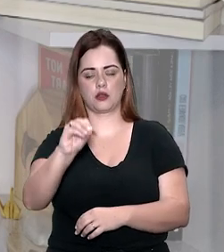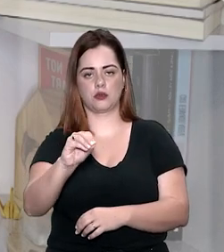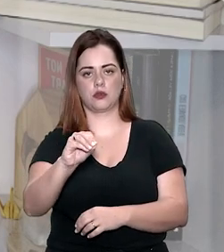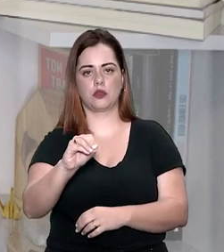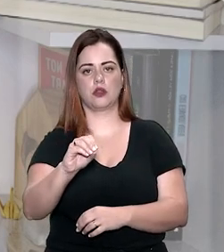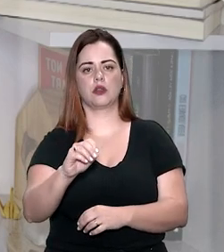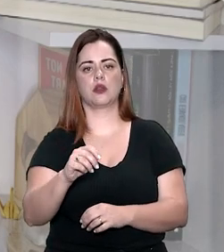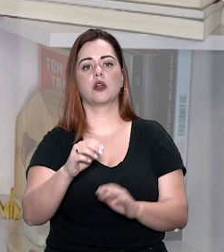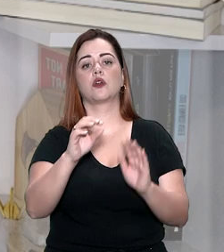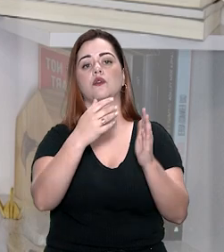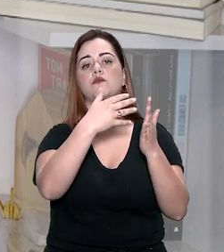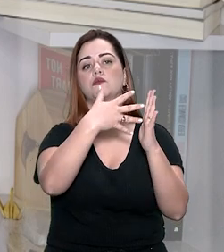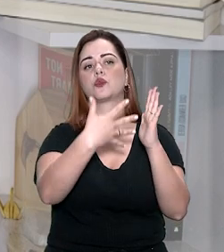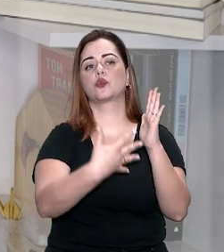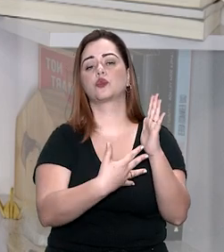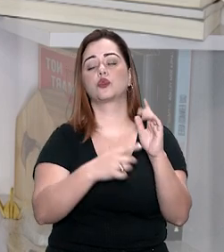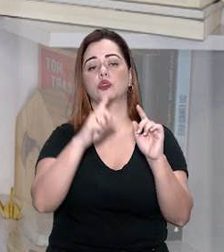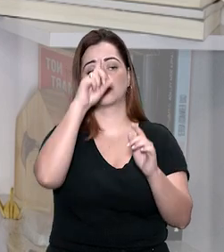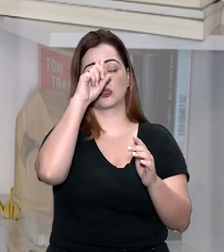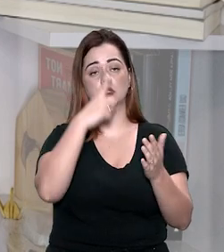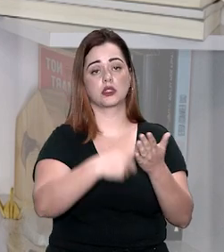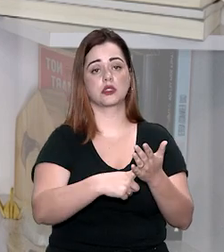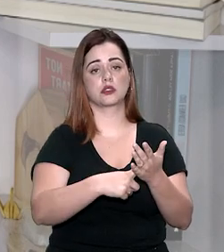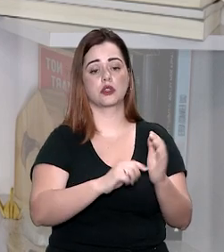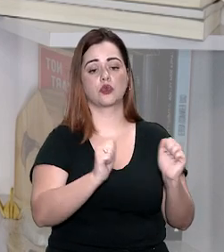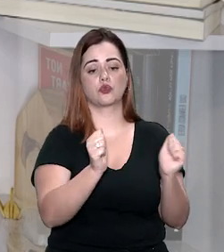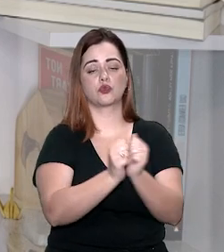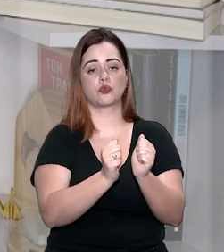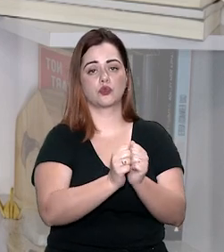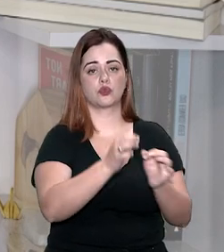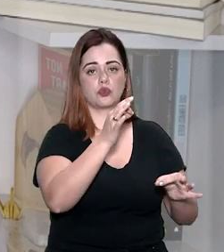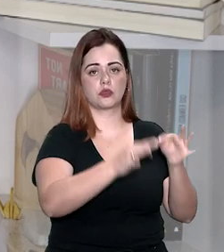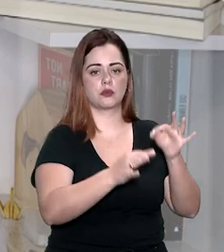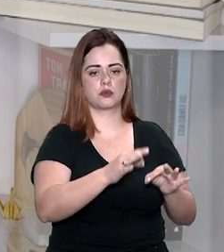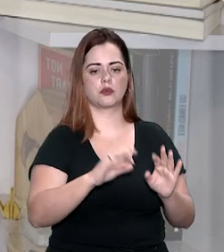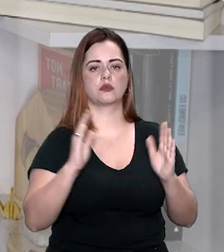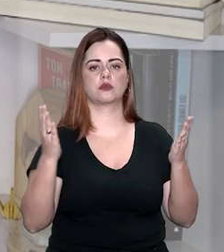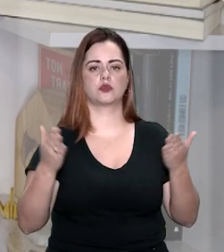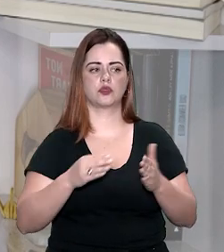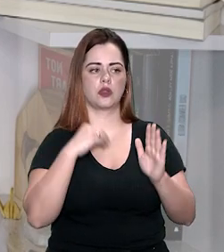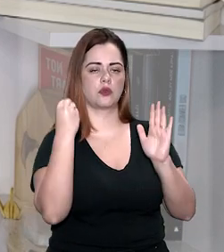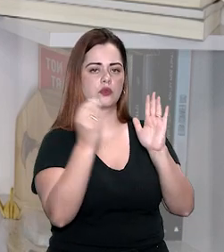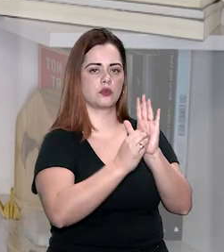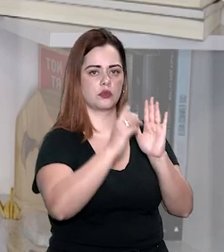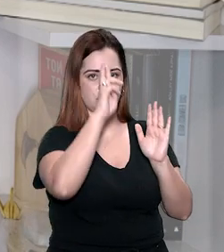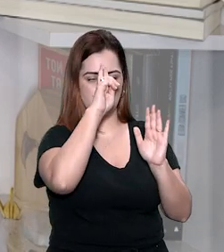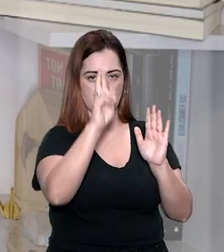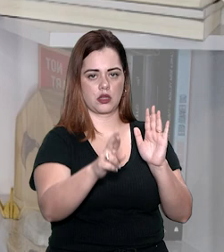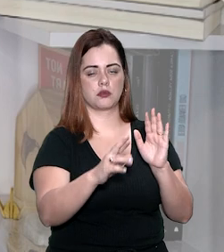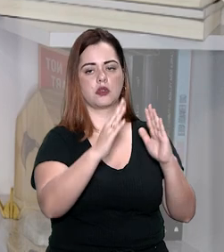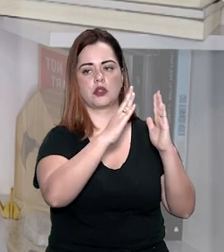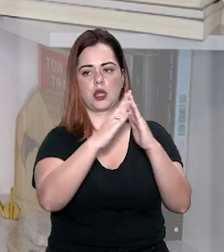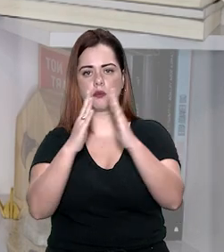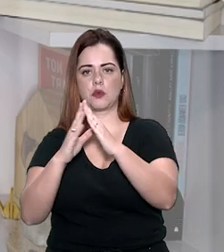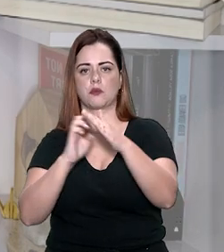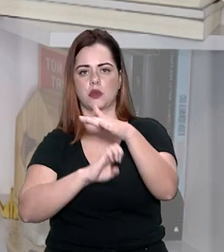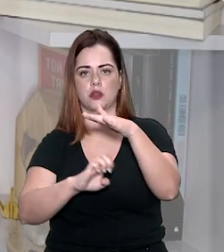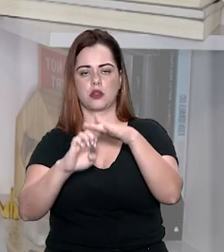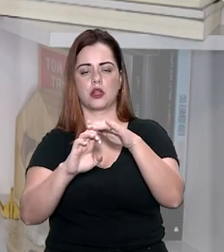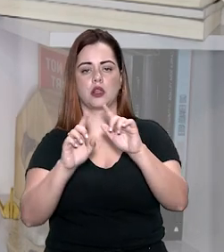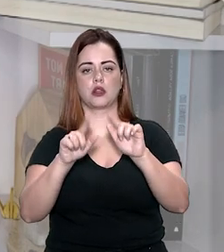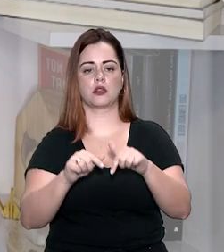Sanseverino, pontuou que decisões recentes do tribunal já concluíram pela ausência de responsabilidade da imobiliária